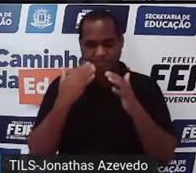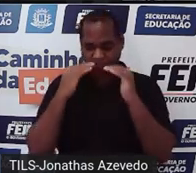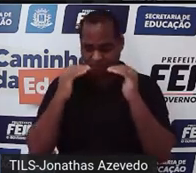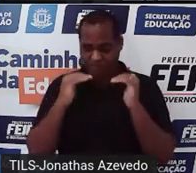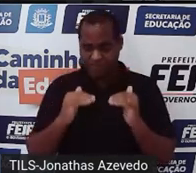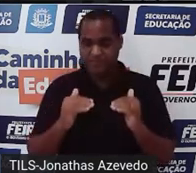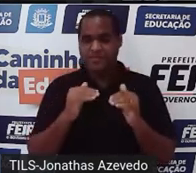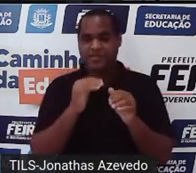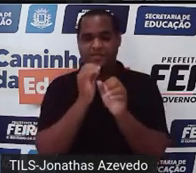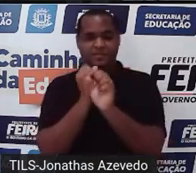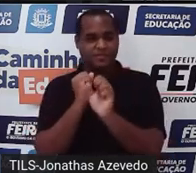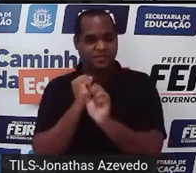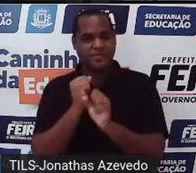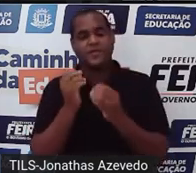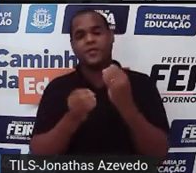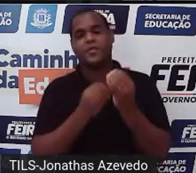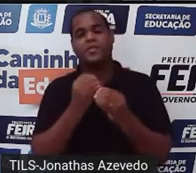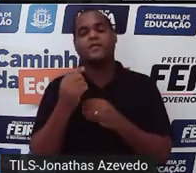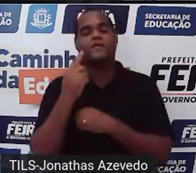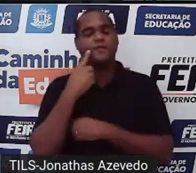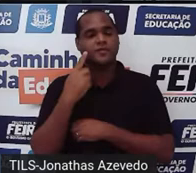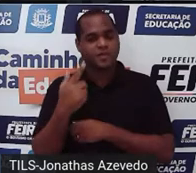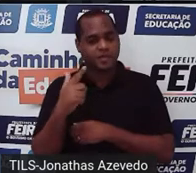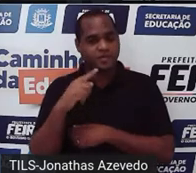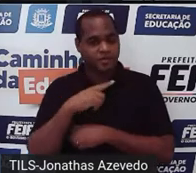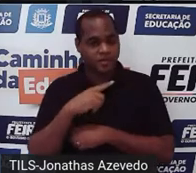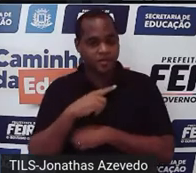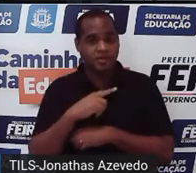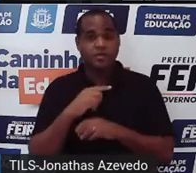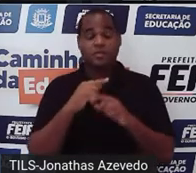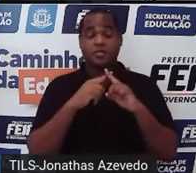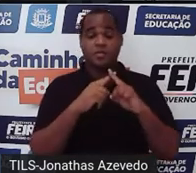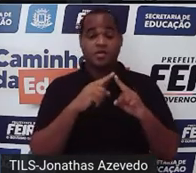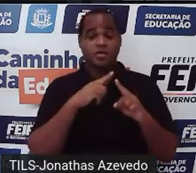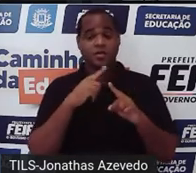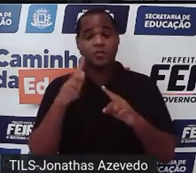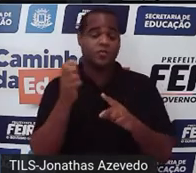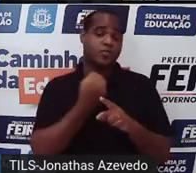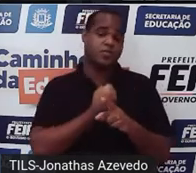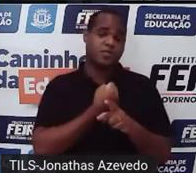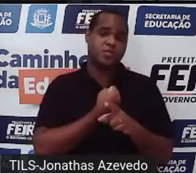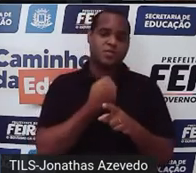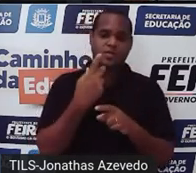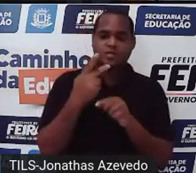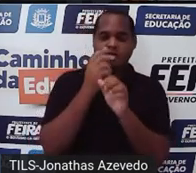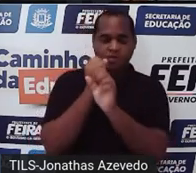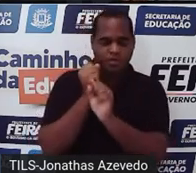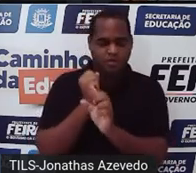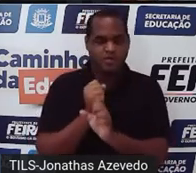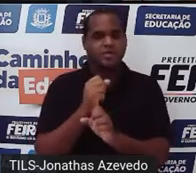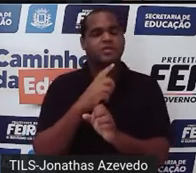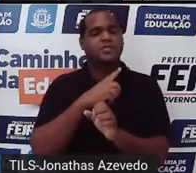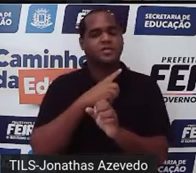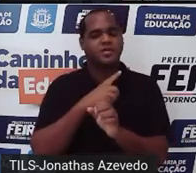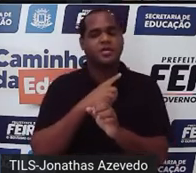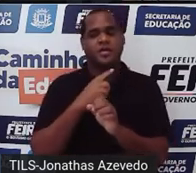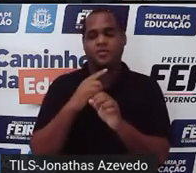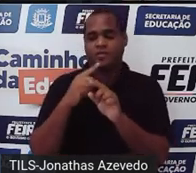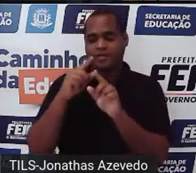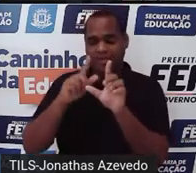e vou multiplicar por algum número, de forma que quando eu somar com a de cima, uma das letras